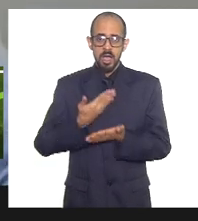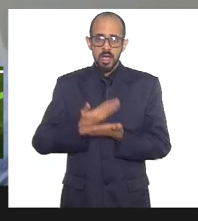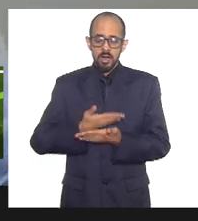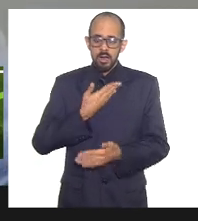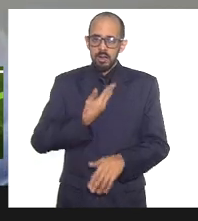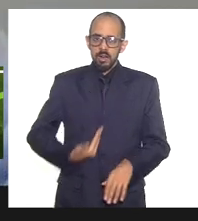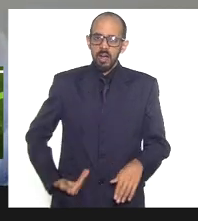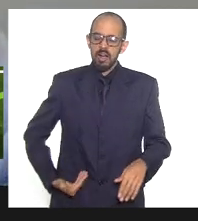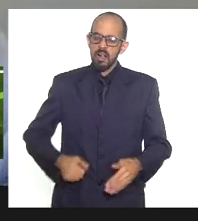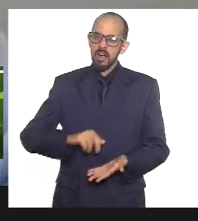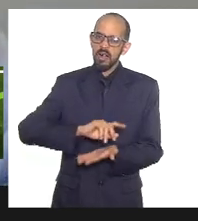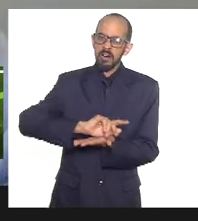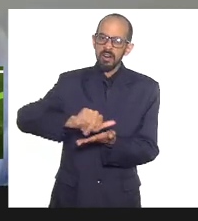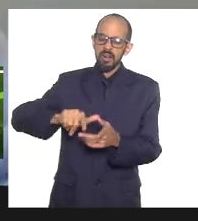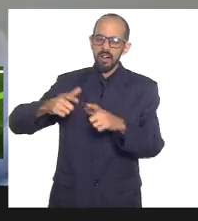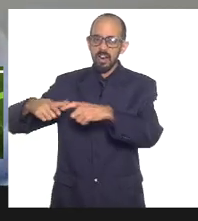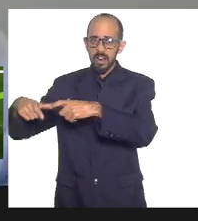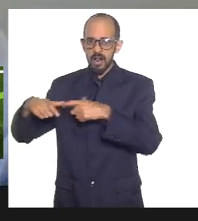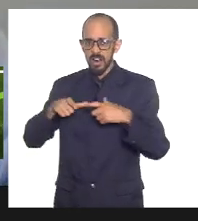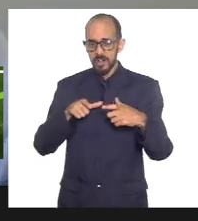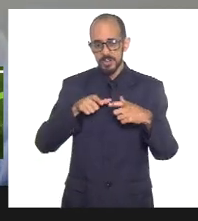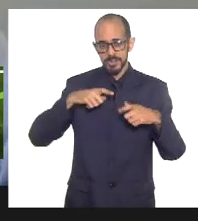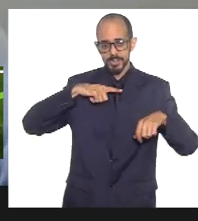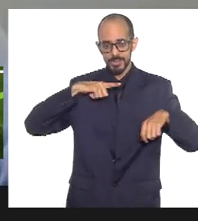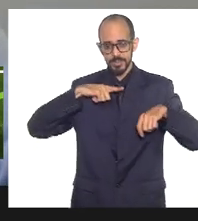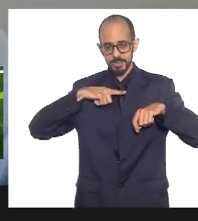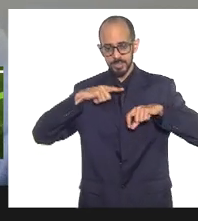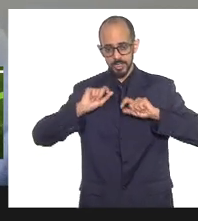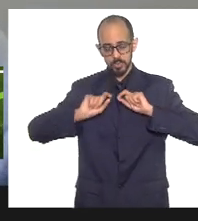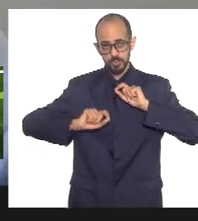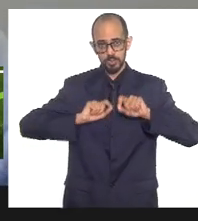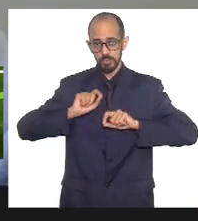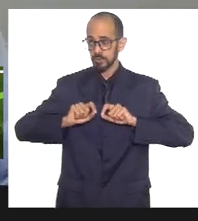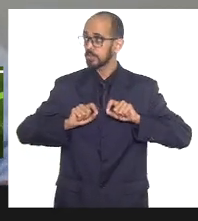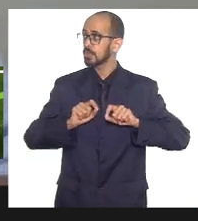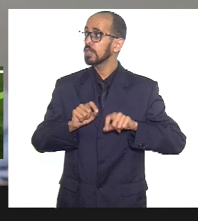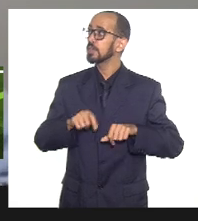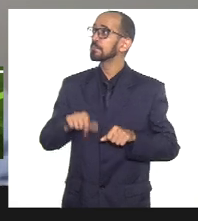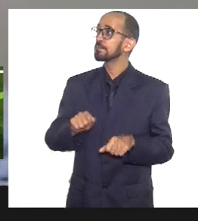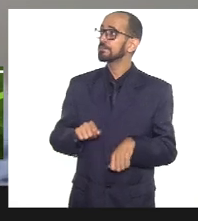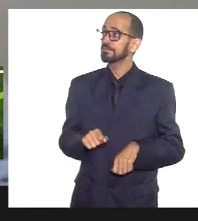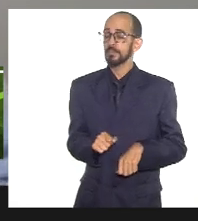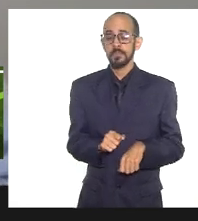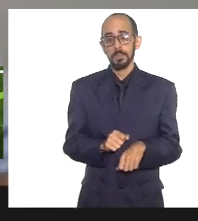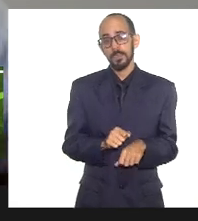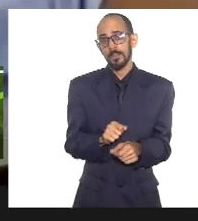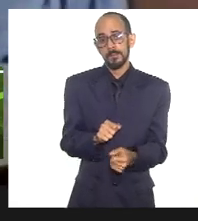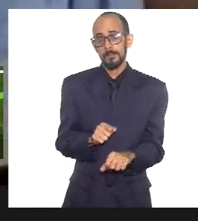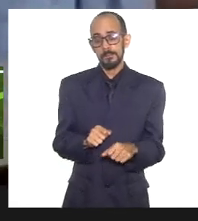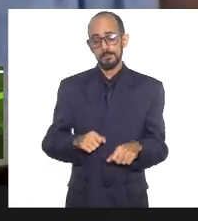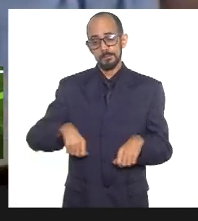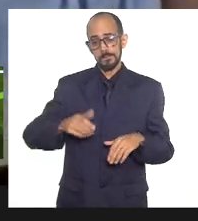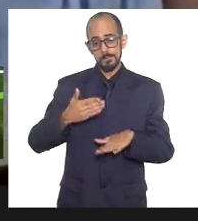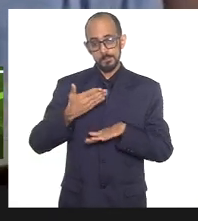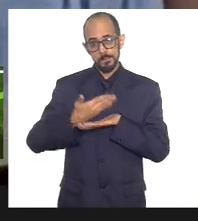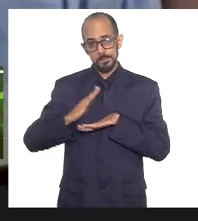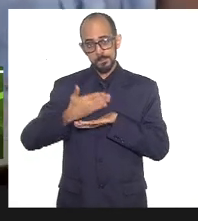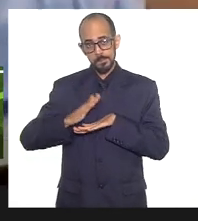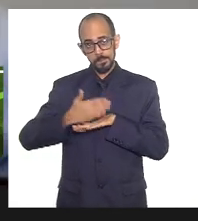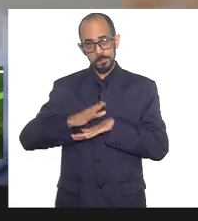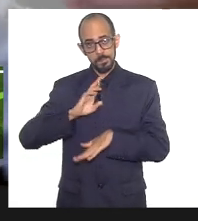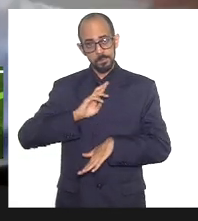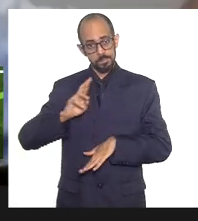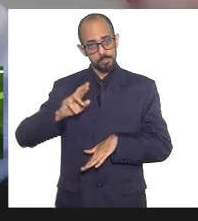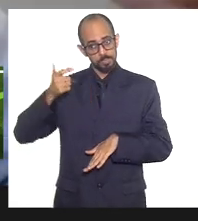lugares que instituem como parte dos ritos escolares, ritos religiosos de uma determinada confissão,